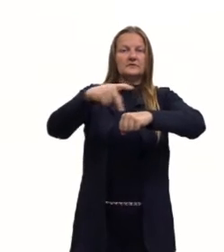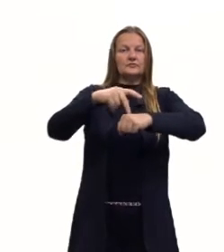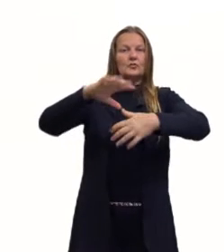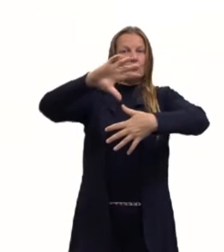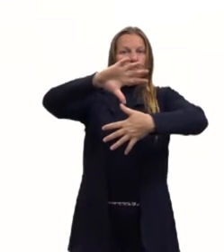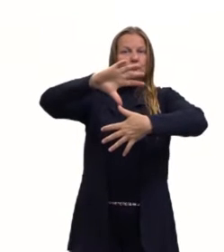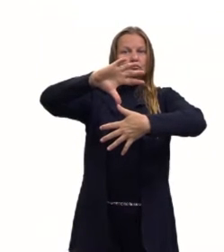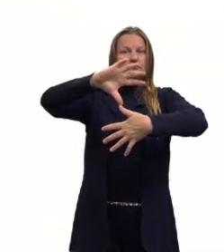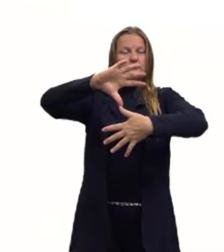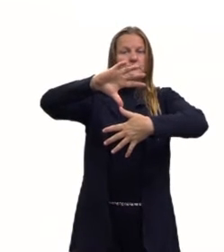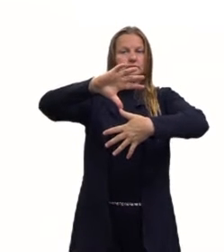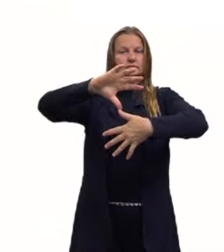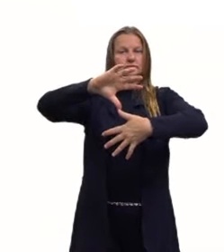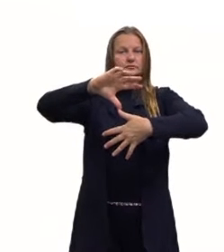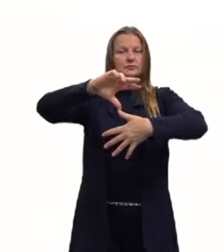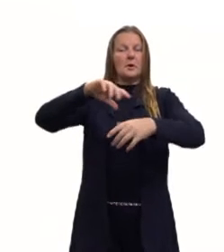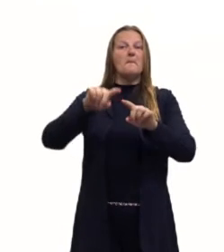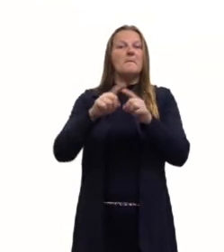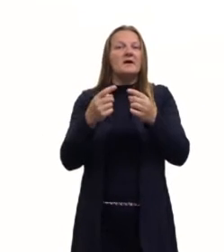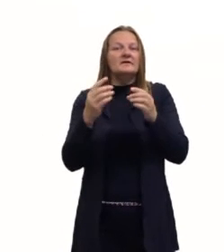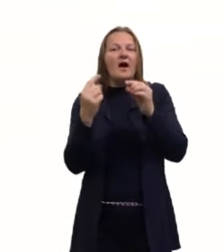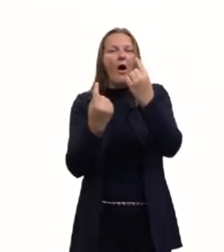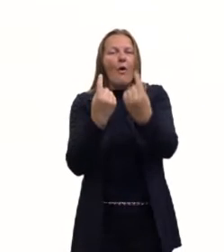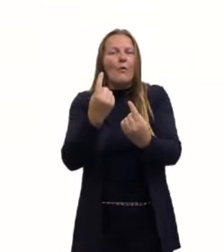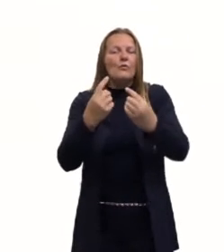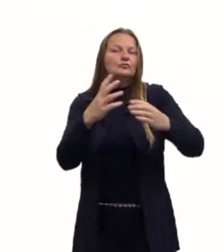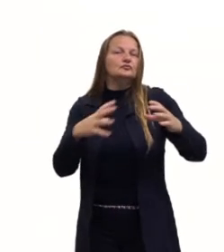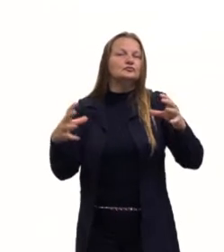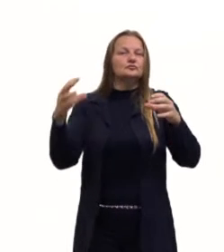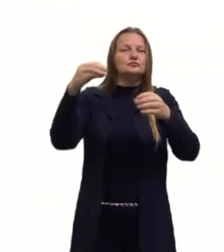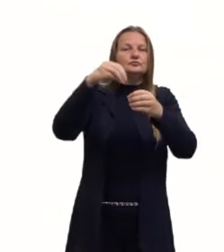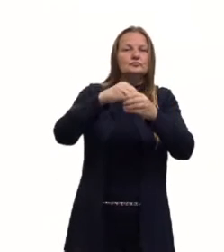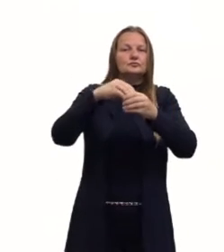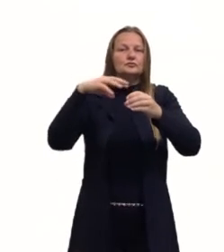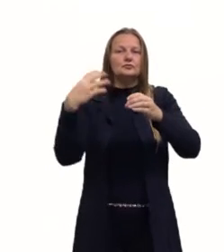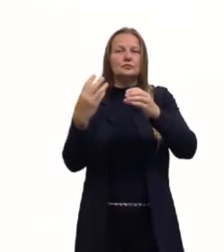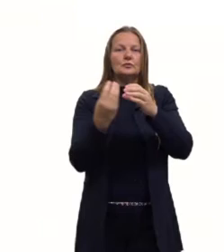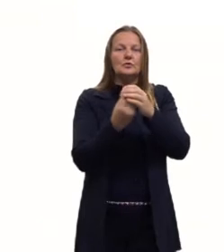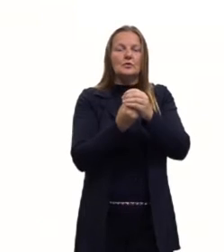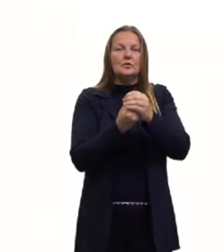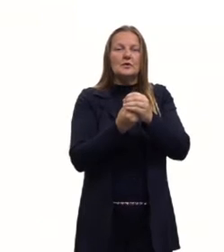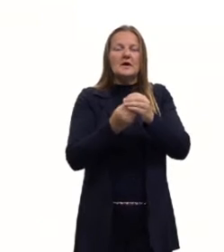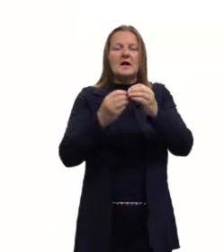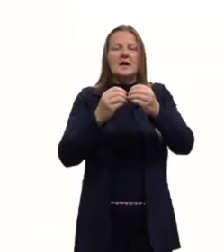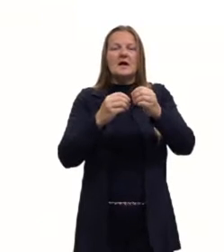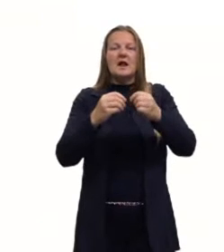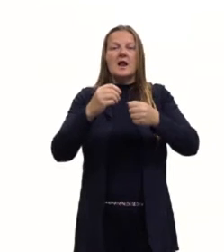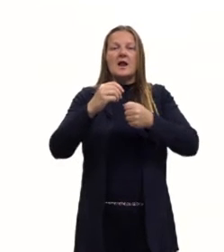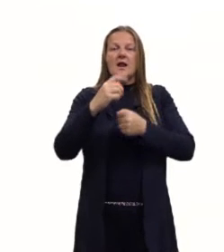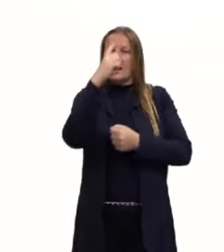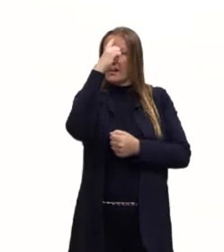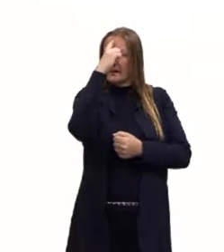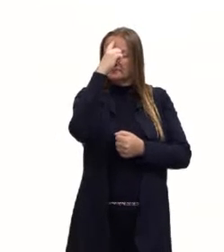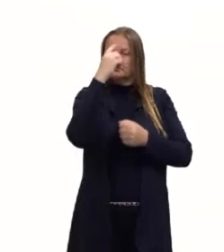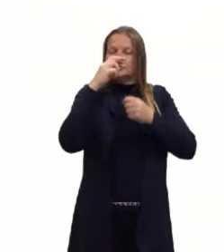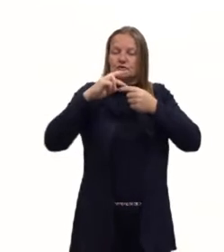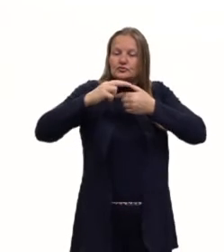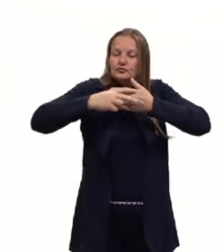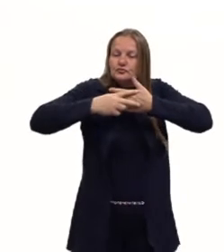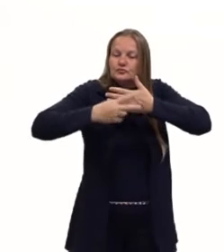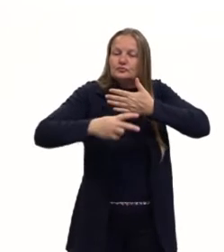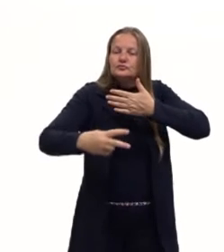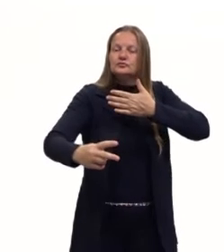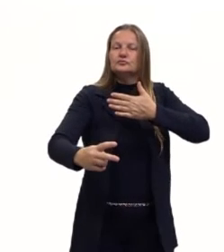nos quais se falam línguas derivadas do latim. Então,